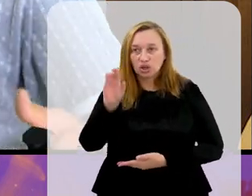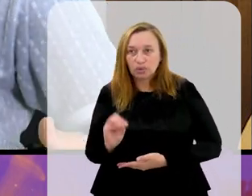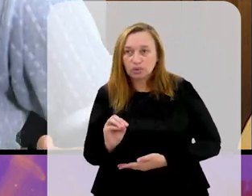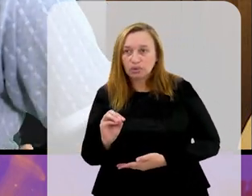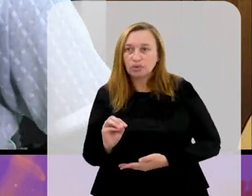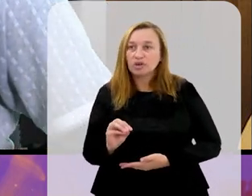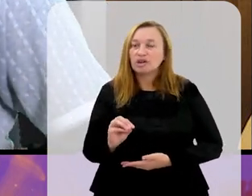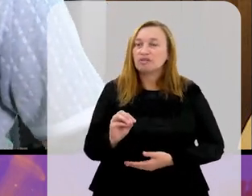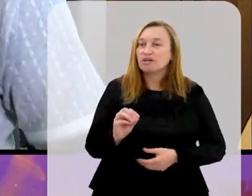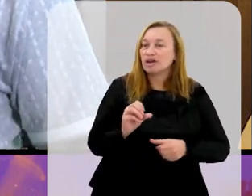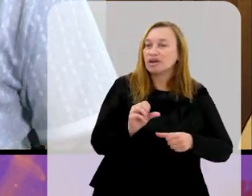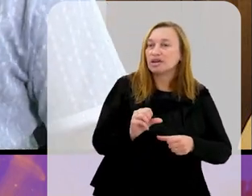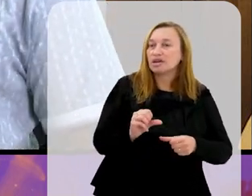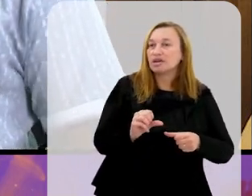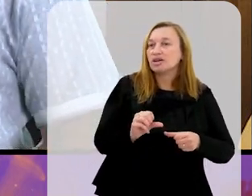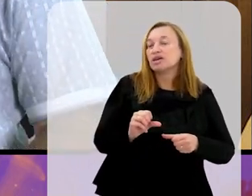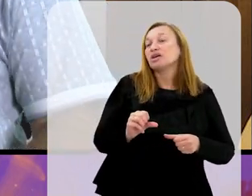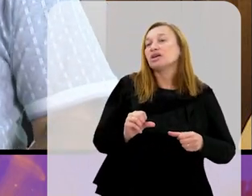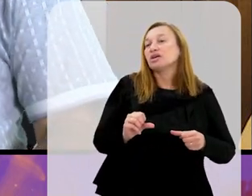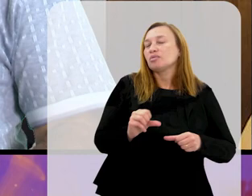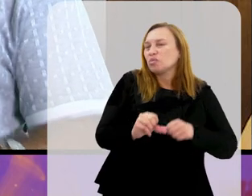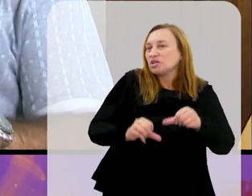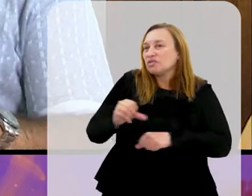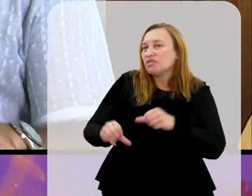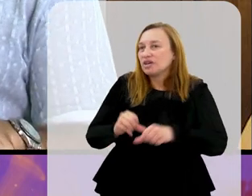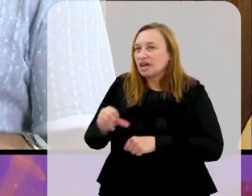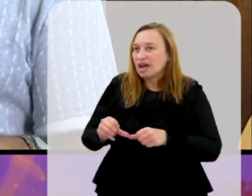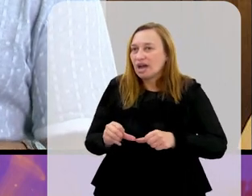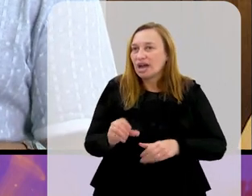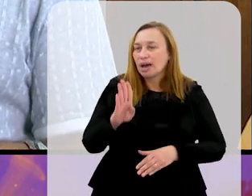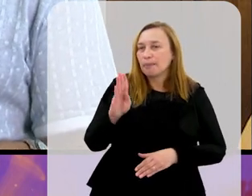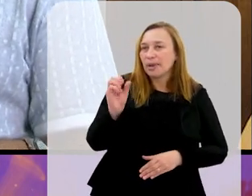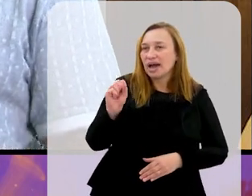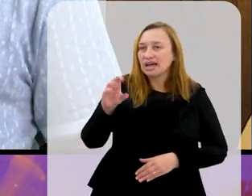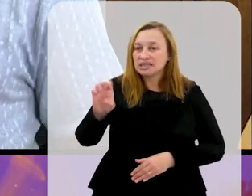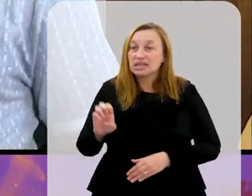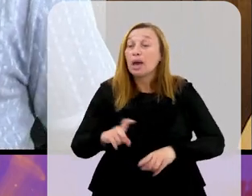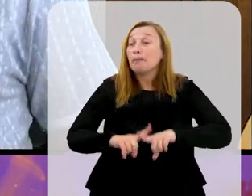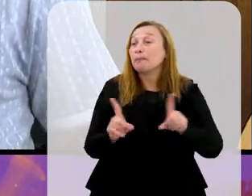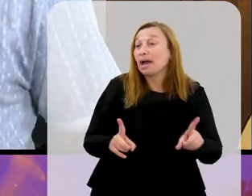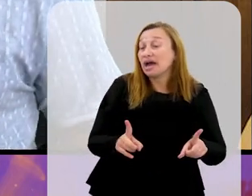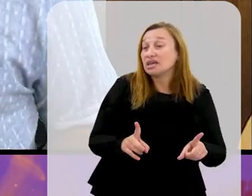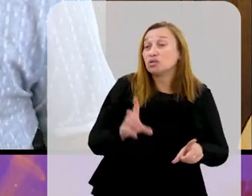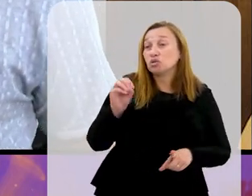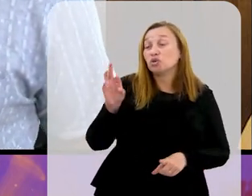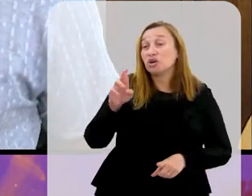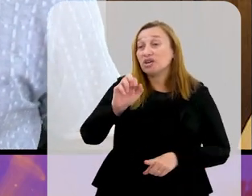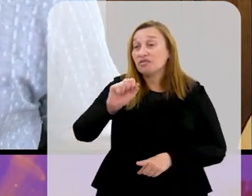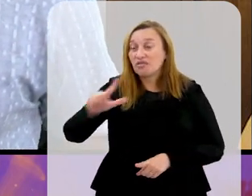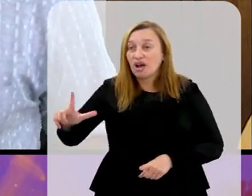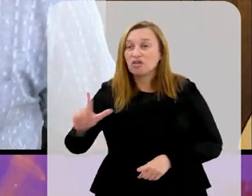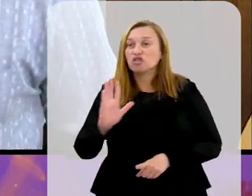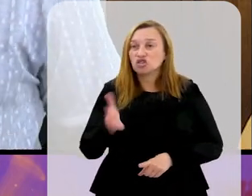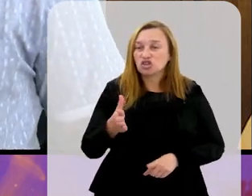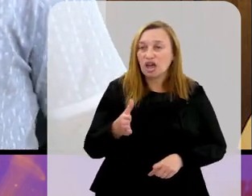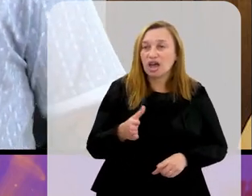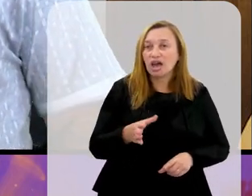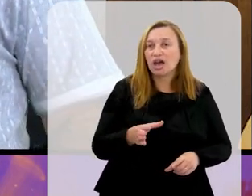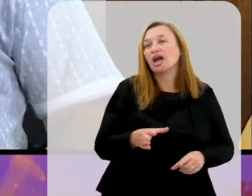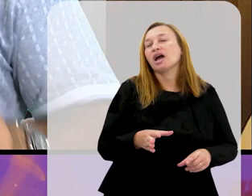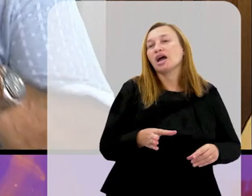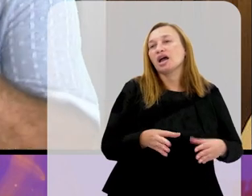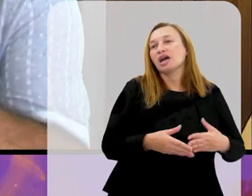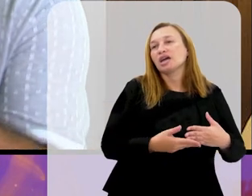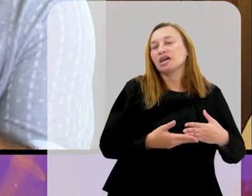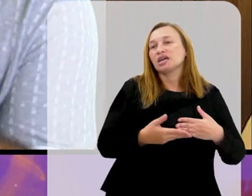modificar as divisões de base. Mas aí também não vai ter muito pitaco na seleção principal, porque o Dorival já levou o Juan, que já